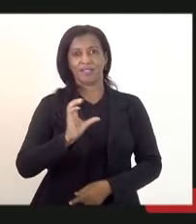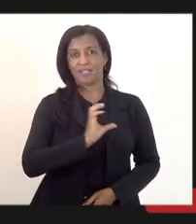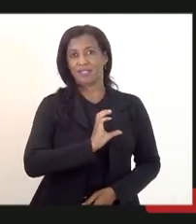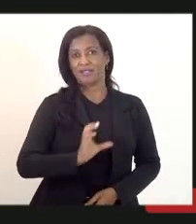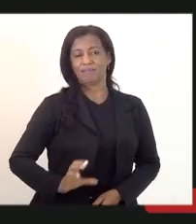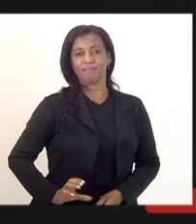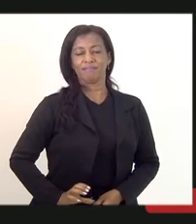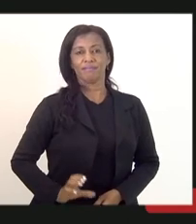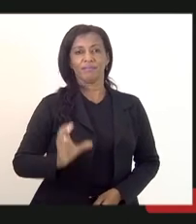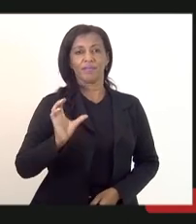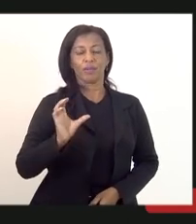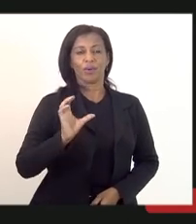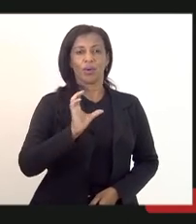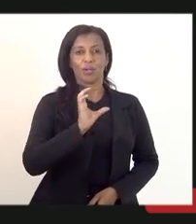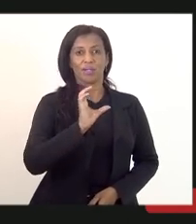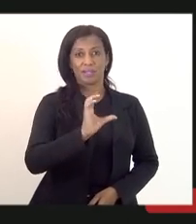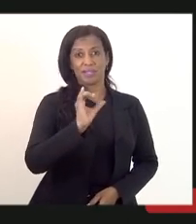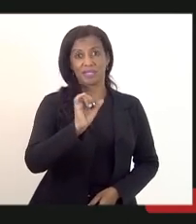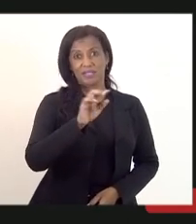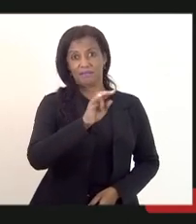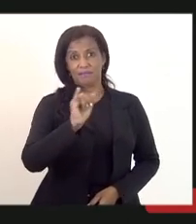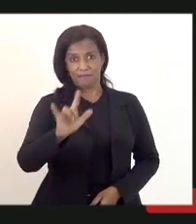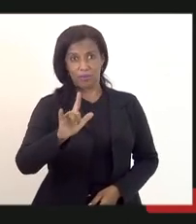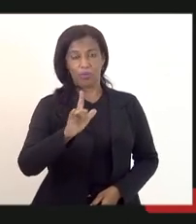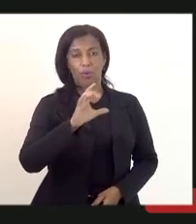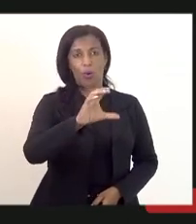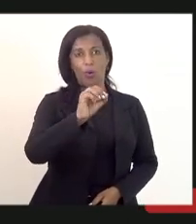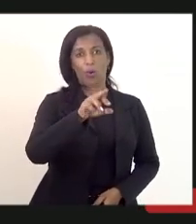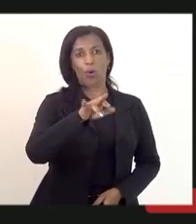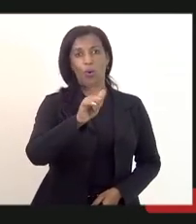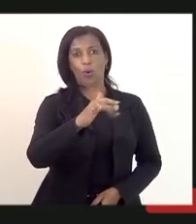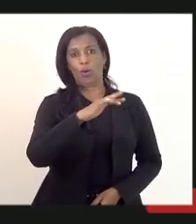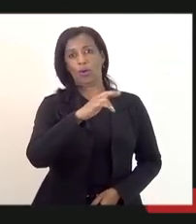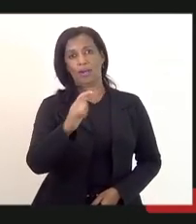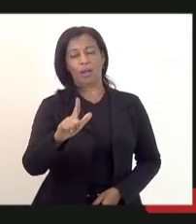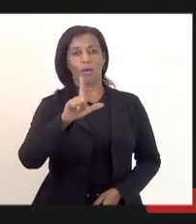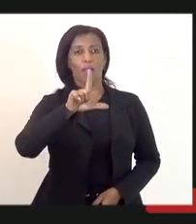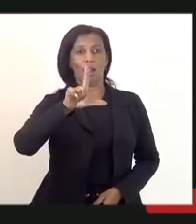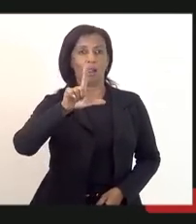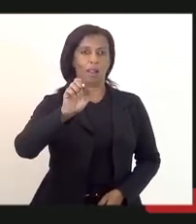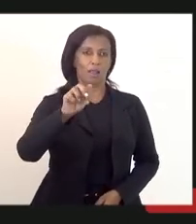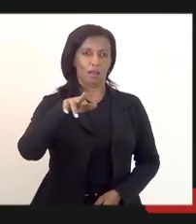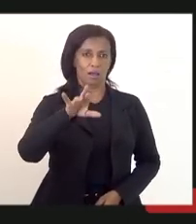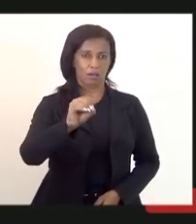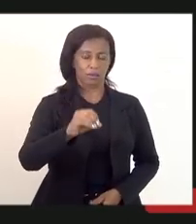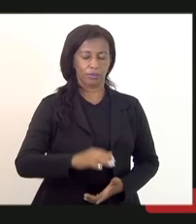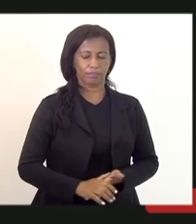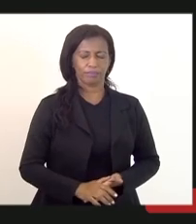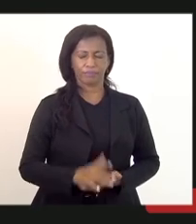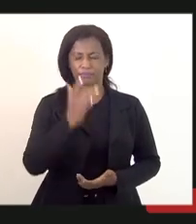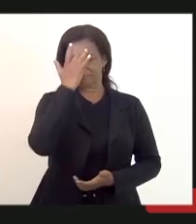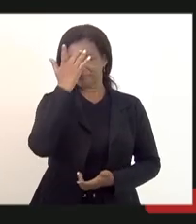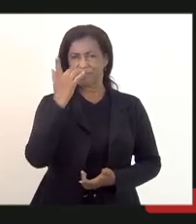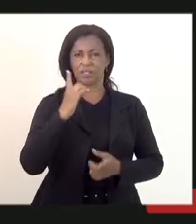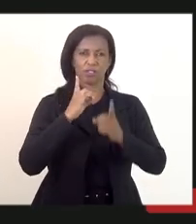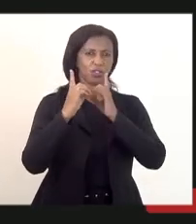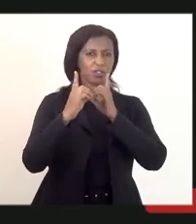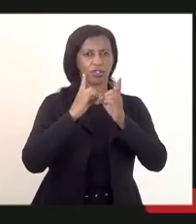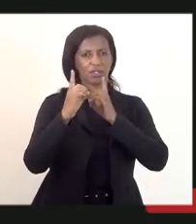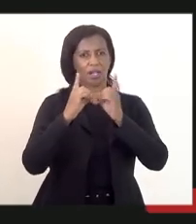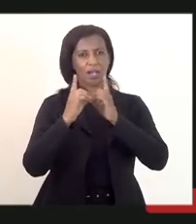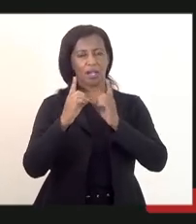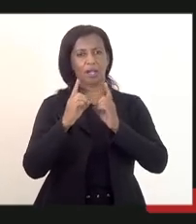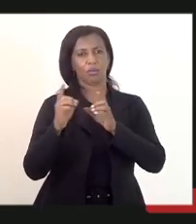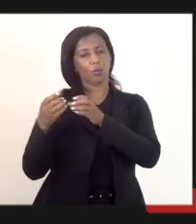Leandro, que tem facilitado bastante o diálogo em relação aos